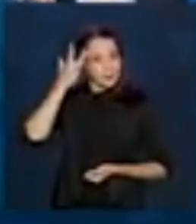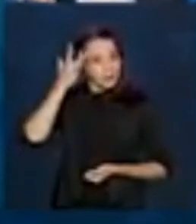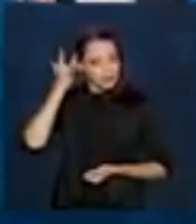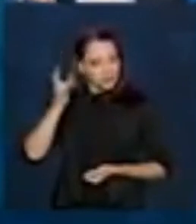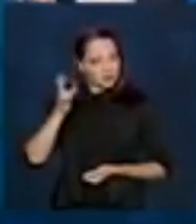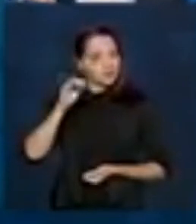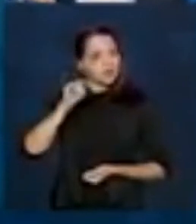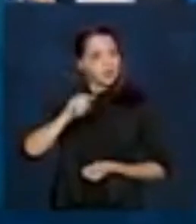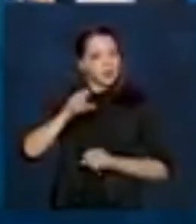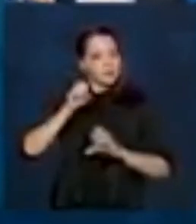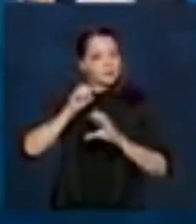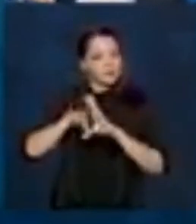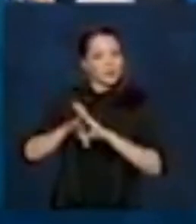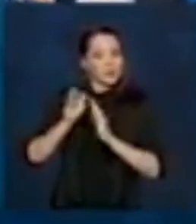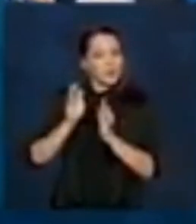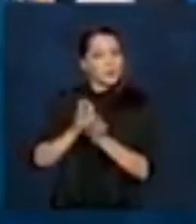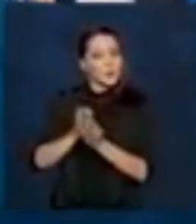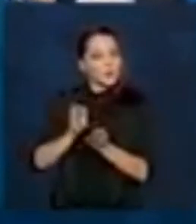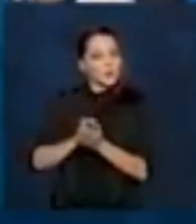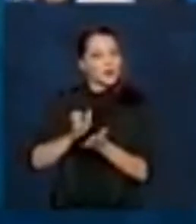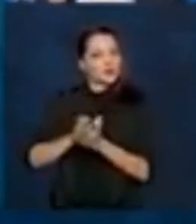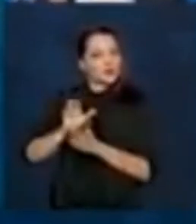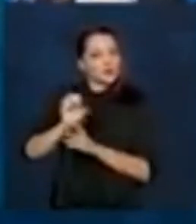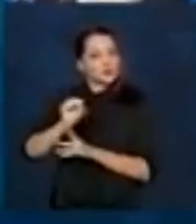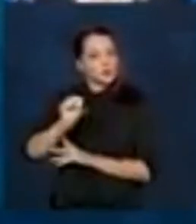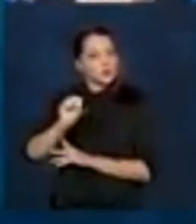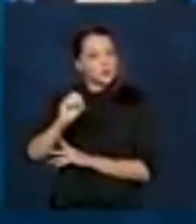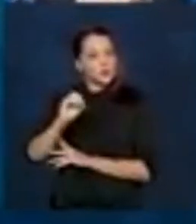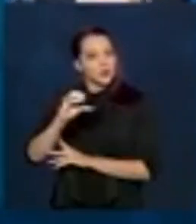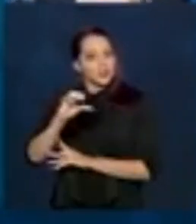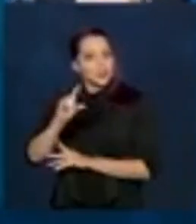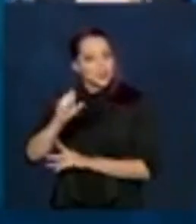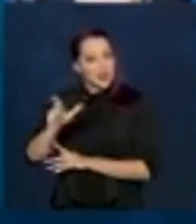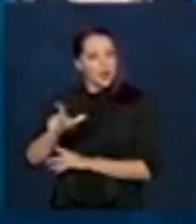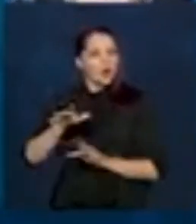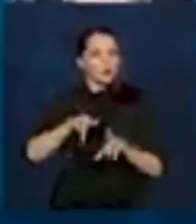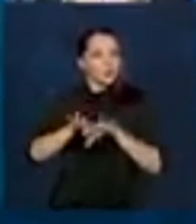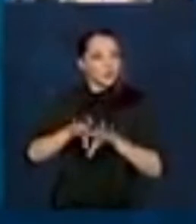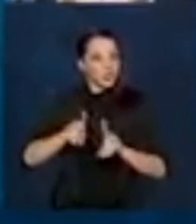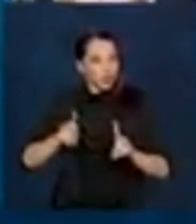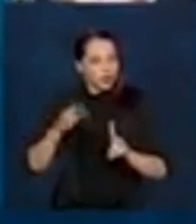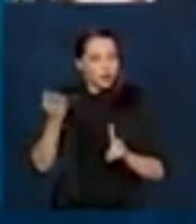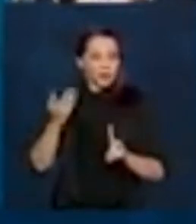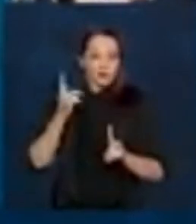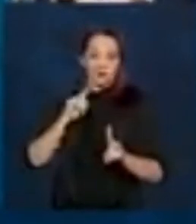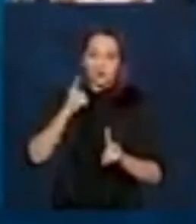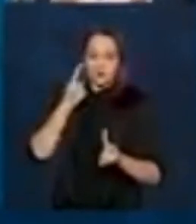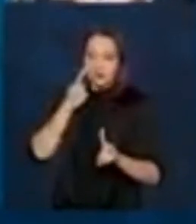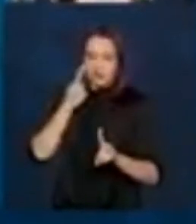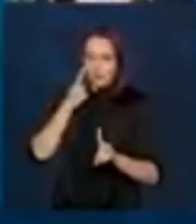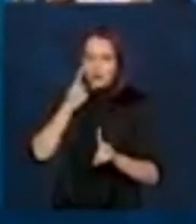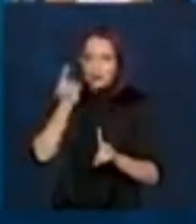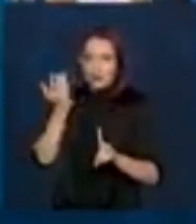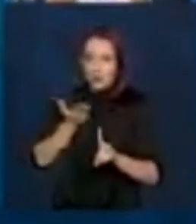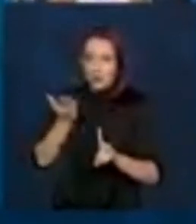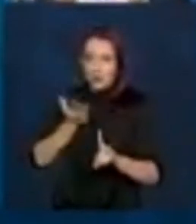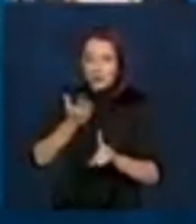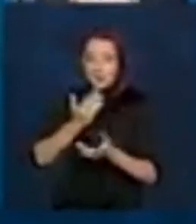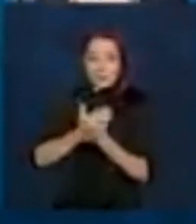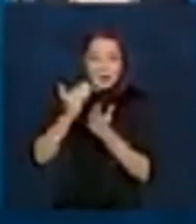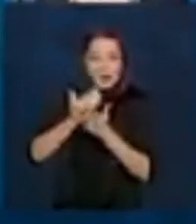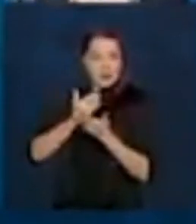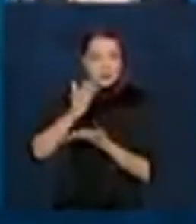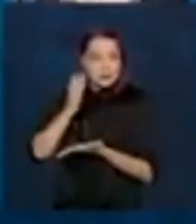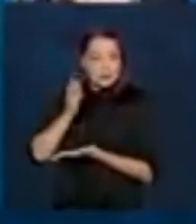será o crédito na poupança social digital. Como nós já vimos, hoje, mais da metade